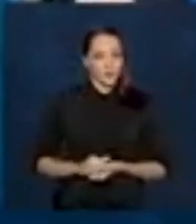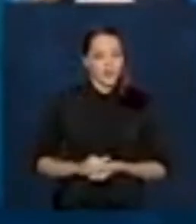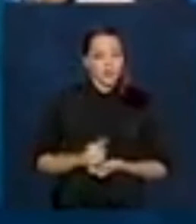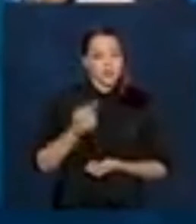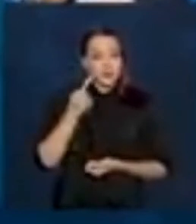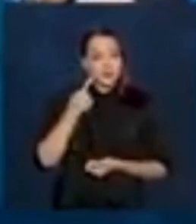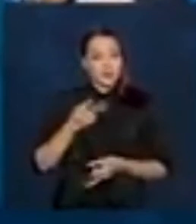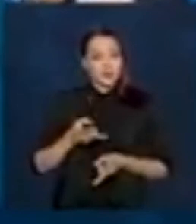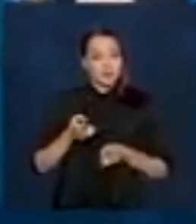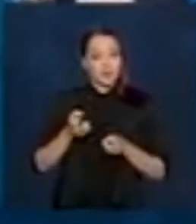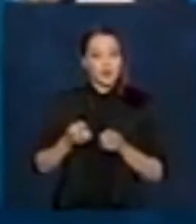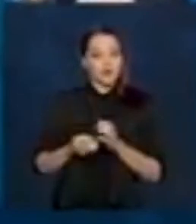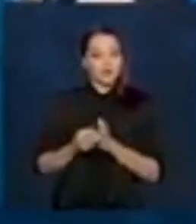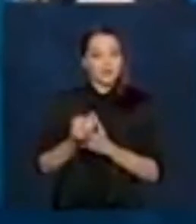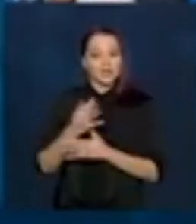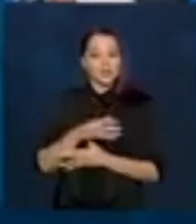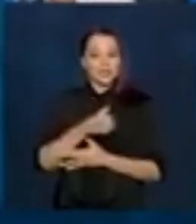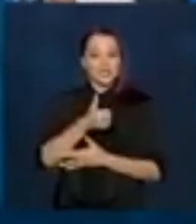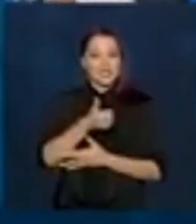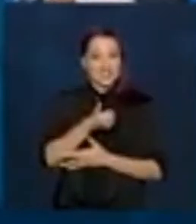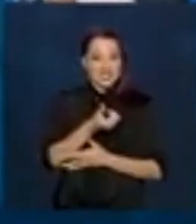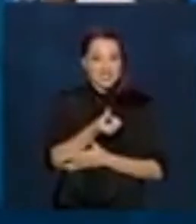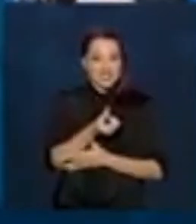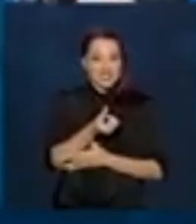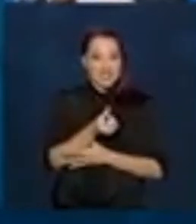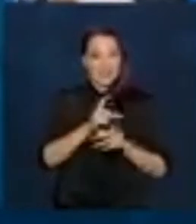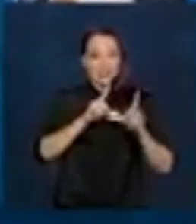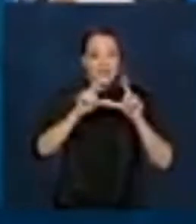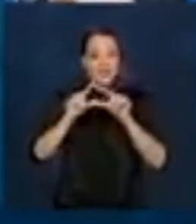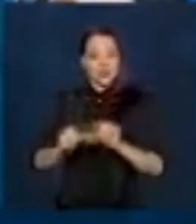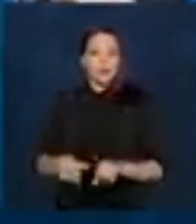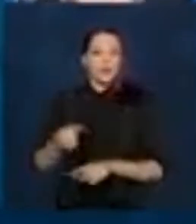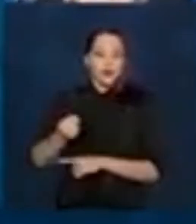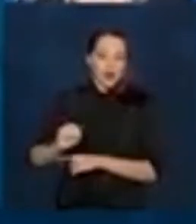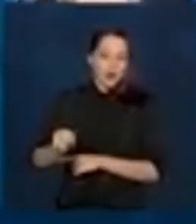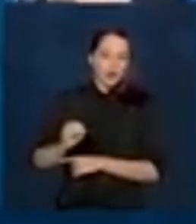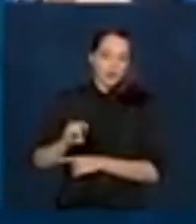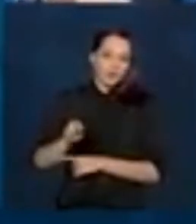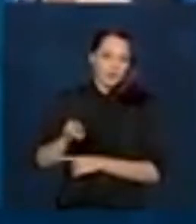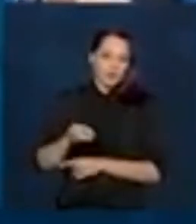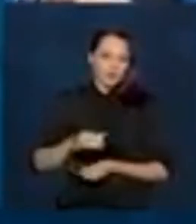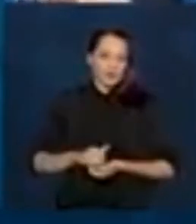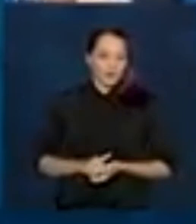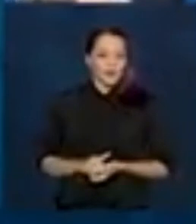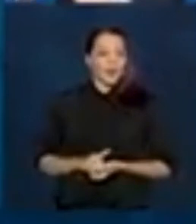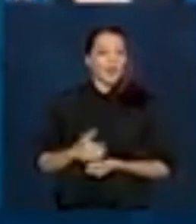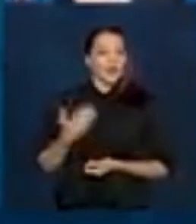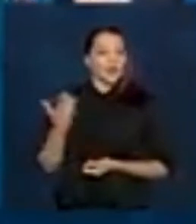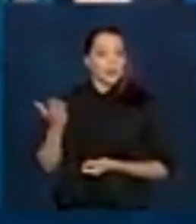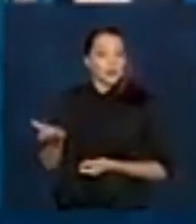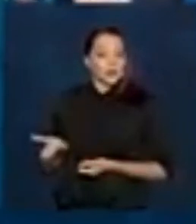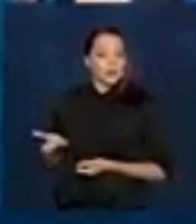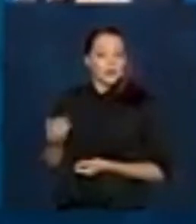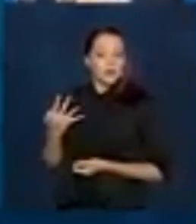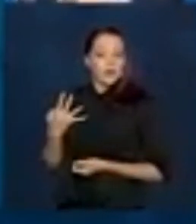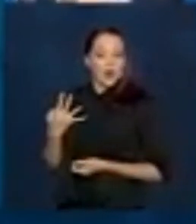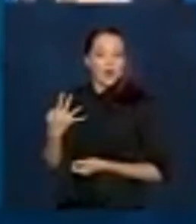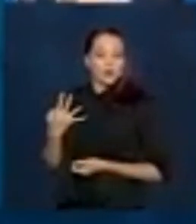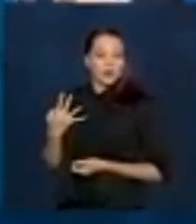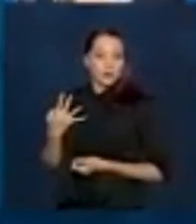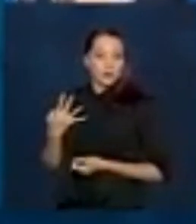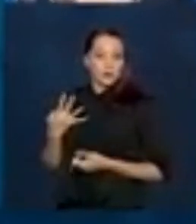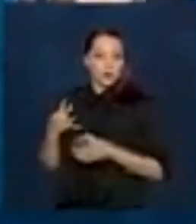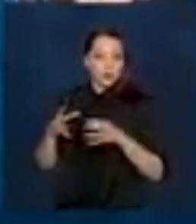reduziu de 16 para 8 o auxílio emergencial. Ou seja, nesse quarto ciclo,